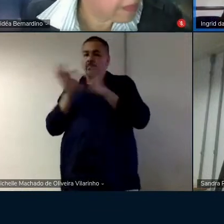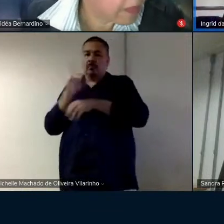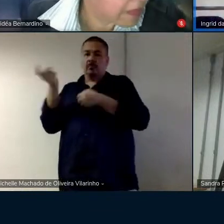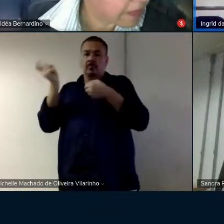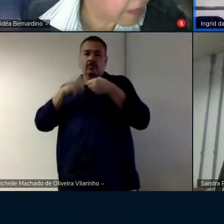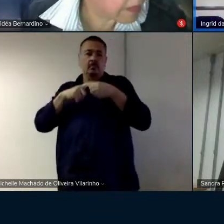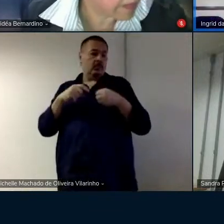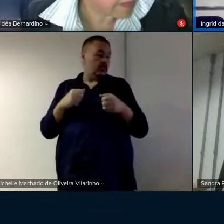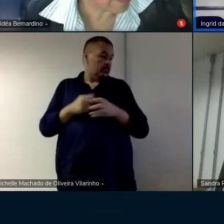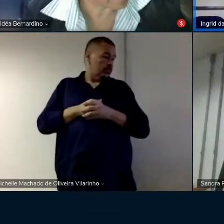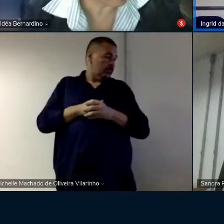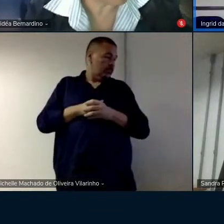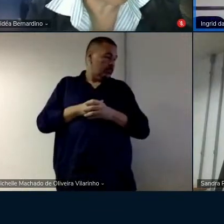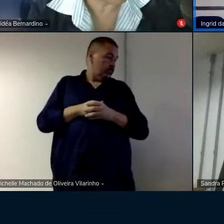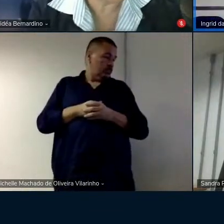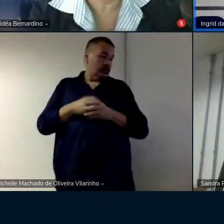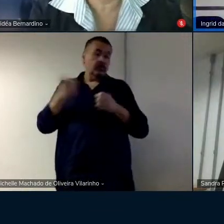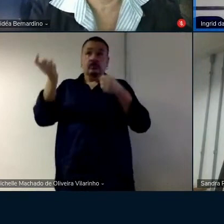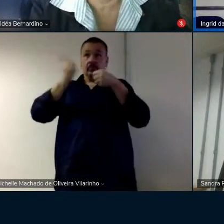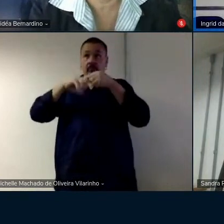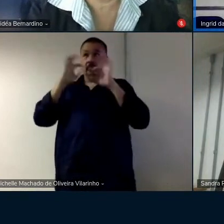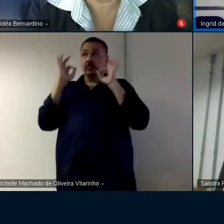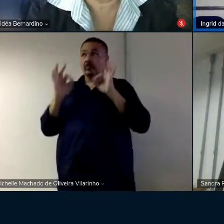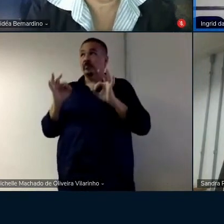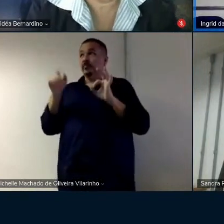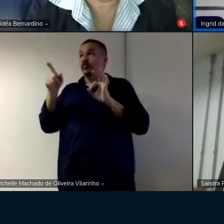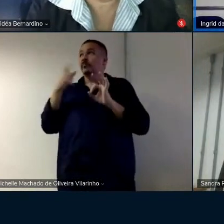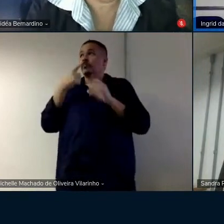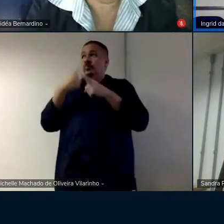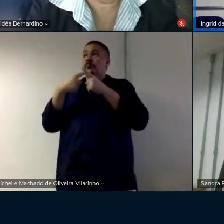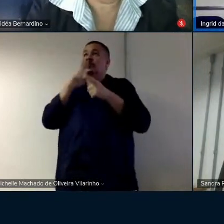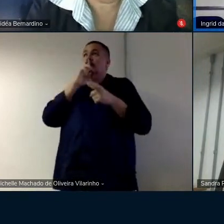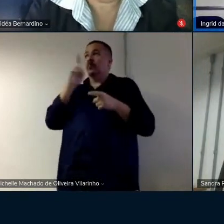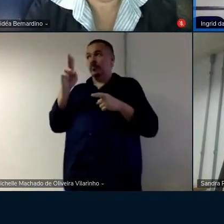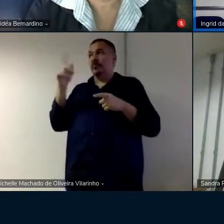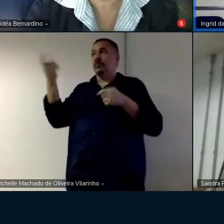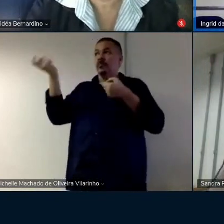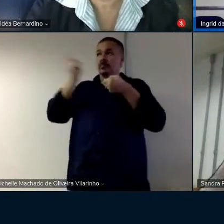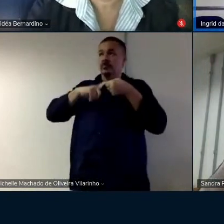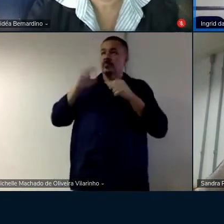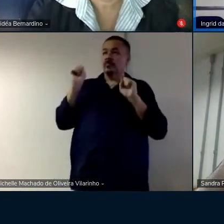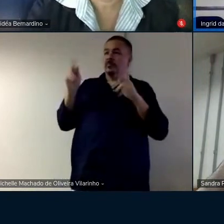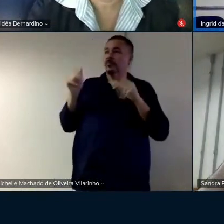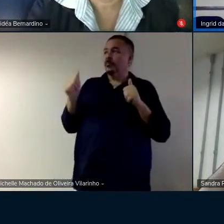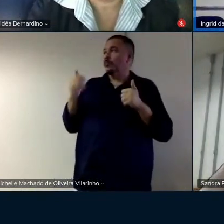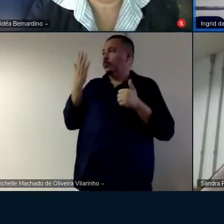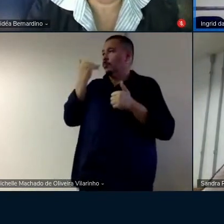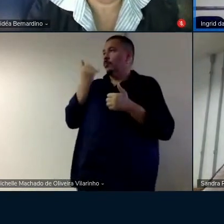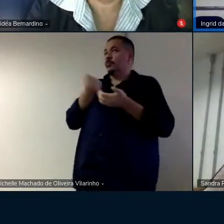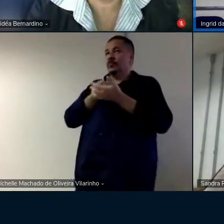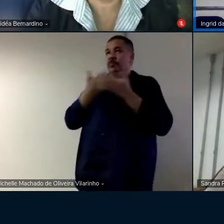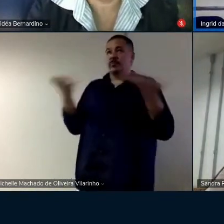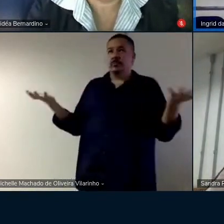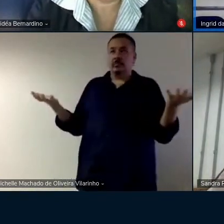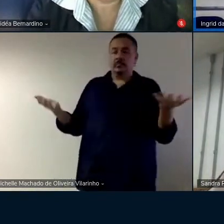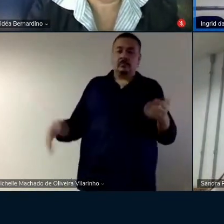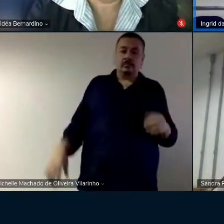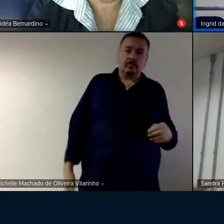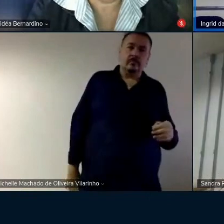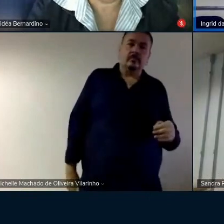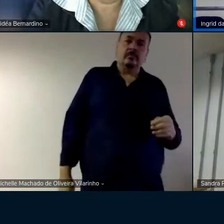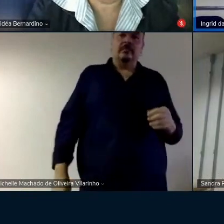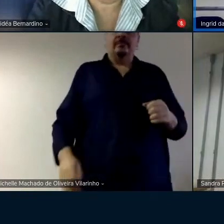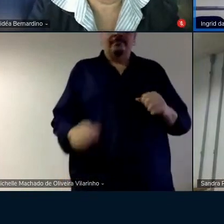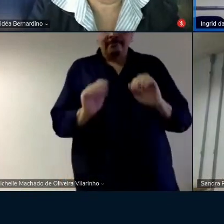e para vocês voltarem mesmo tá? porque a gente vai ter o resultado e a Ingrid preparou um copo-break também para